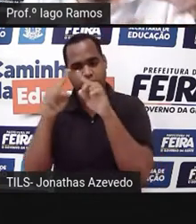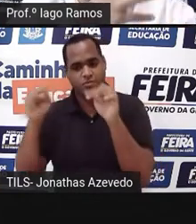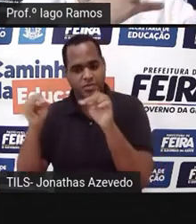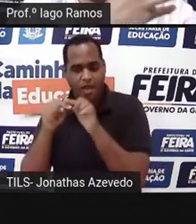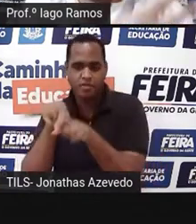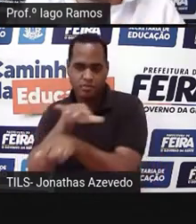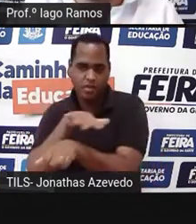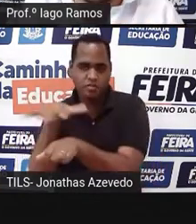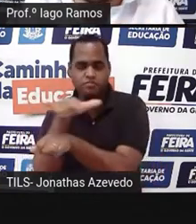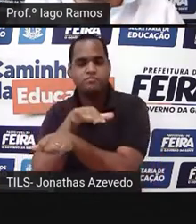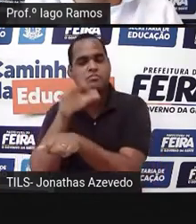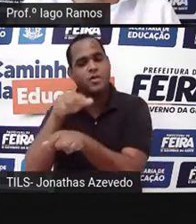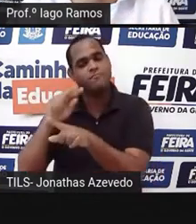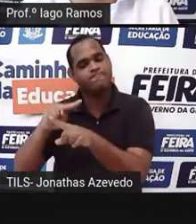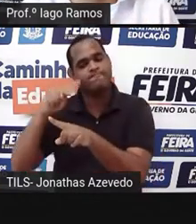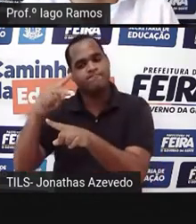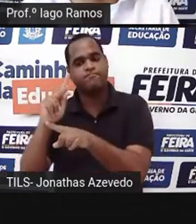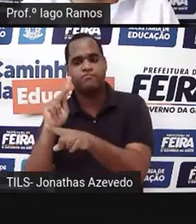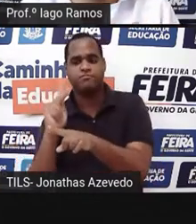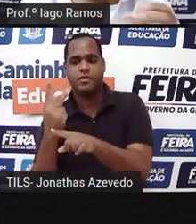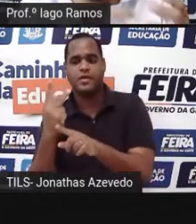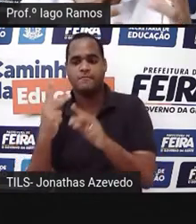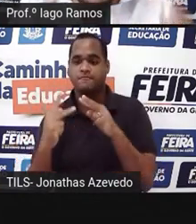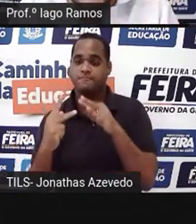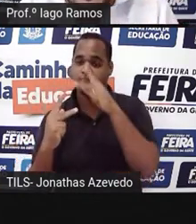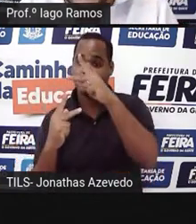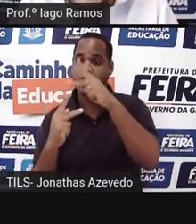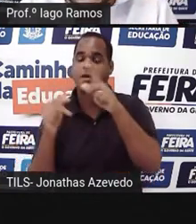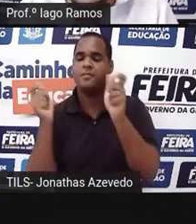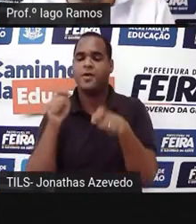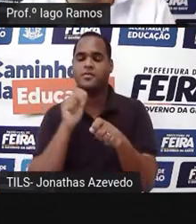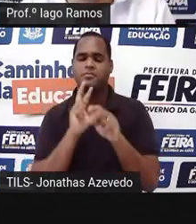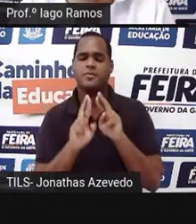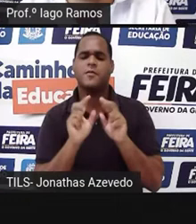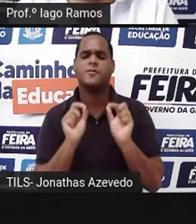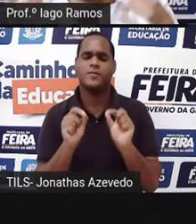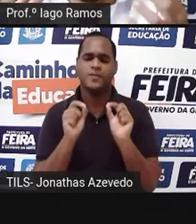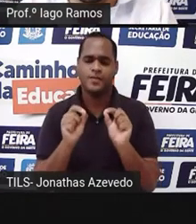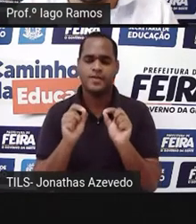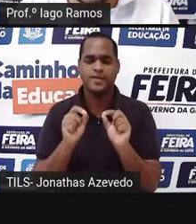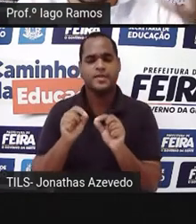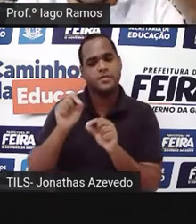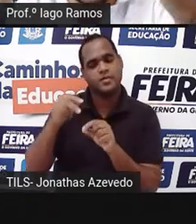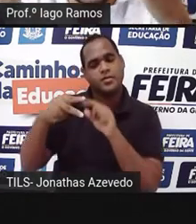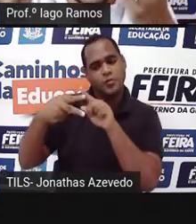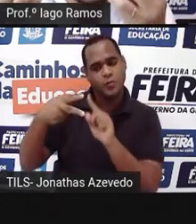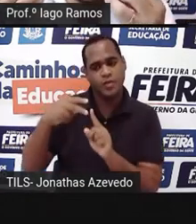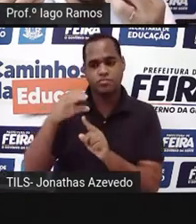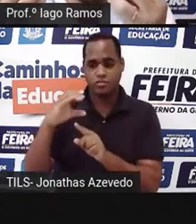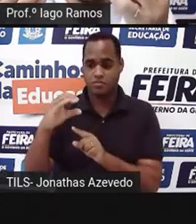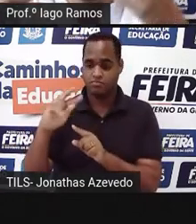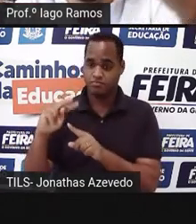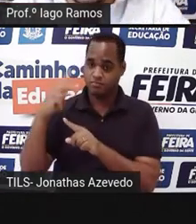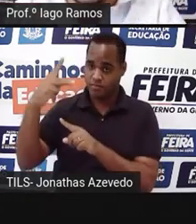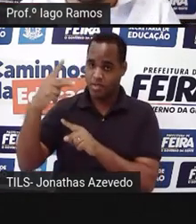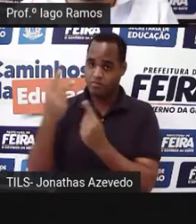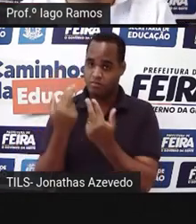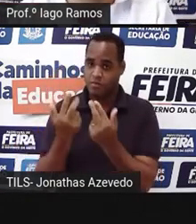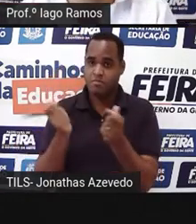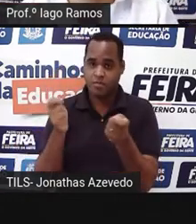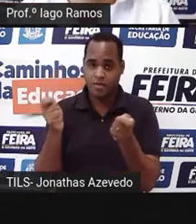hipotenusa elevada a 2 vai ter como resultado os dois catetos elevados a 2